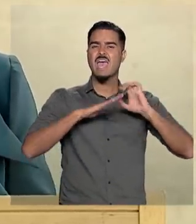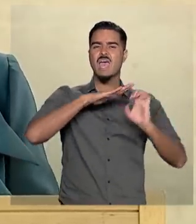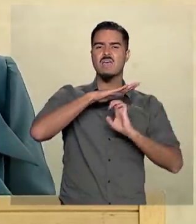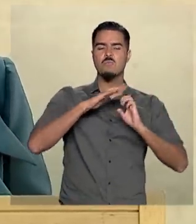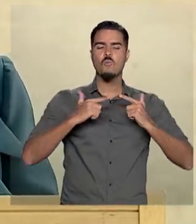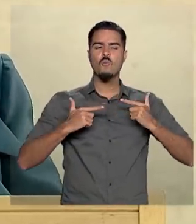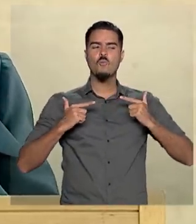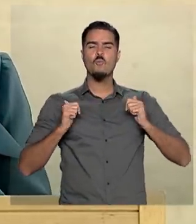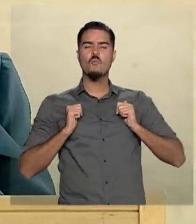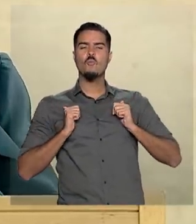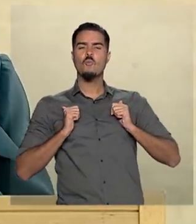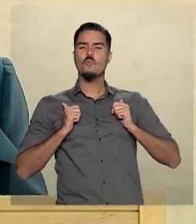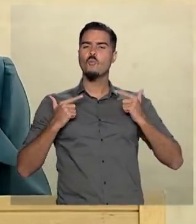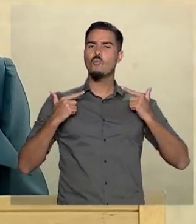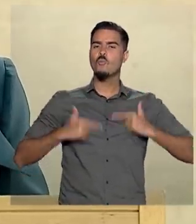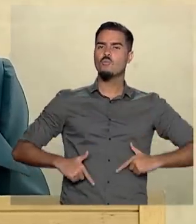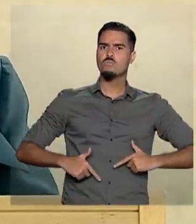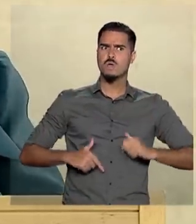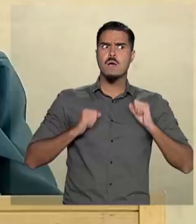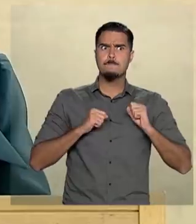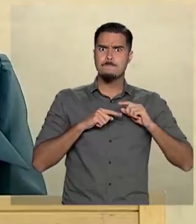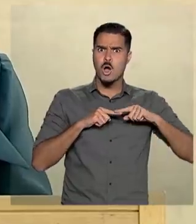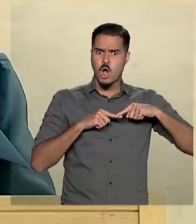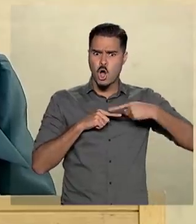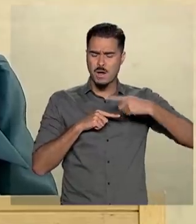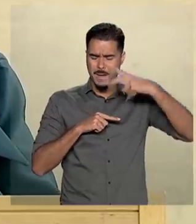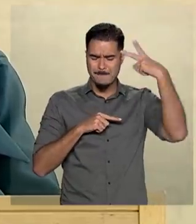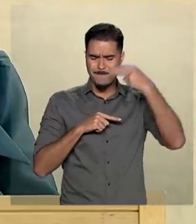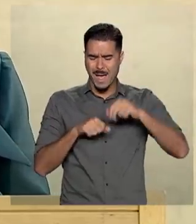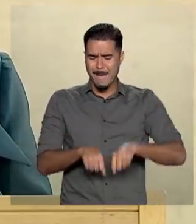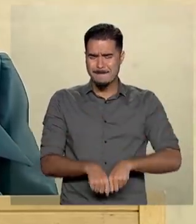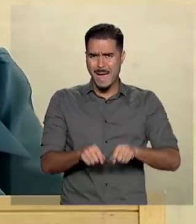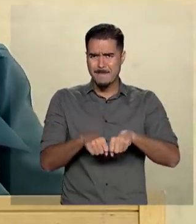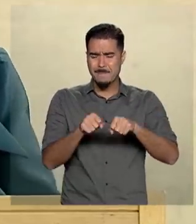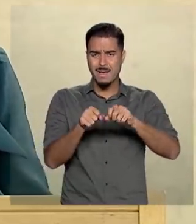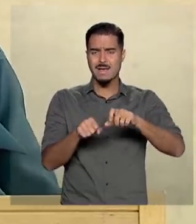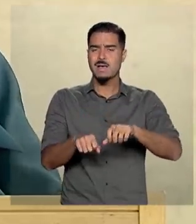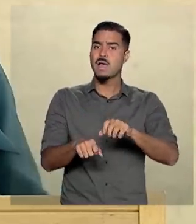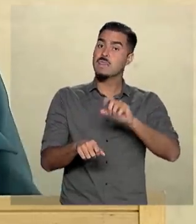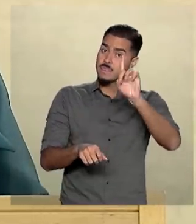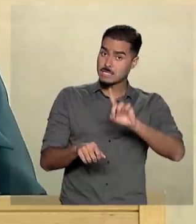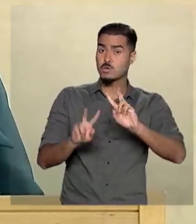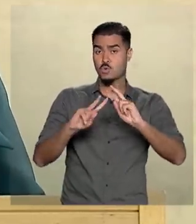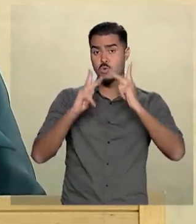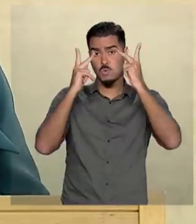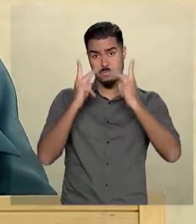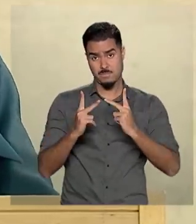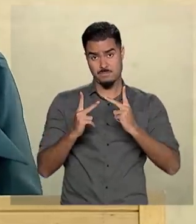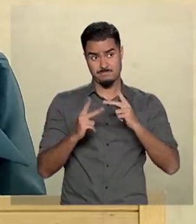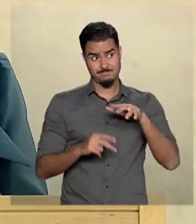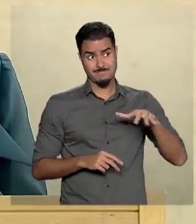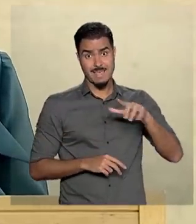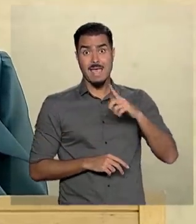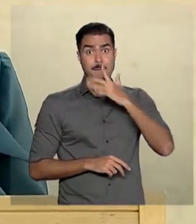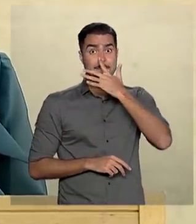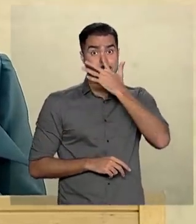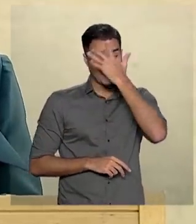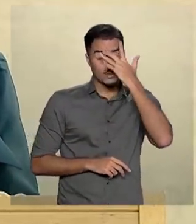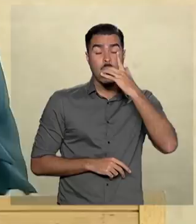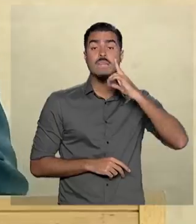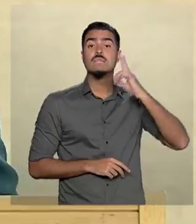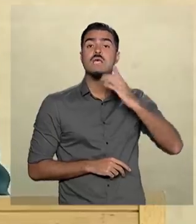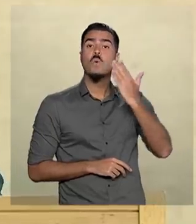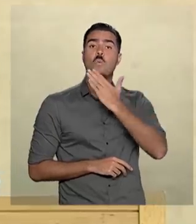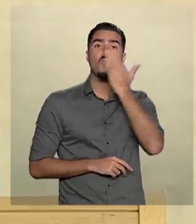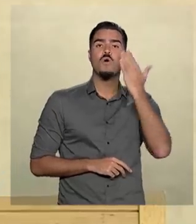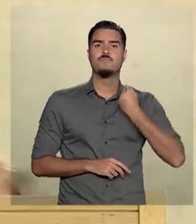podem ter consequências concretas sobre os direitos humanos, notadamente o direito à vida. O